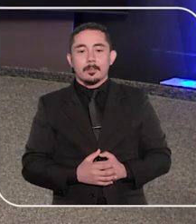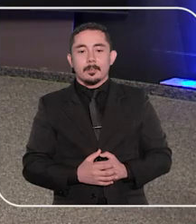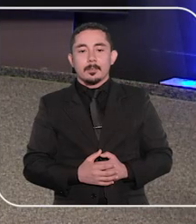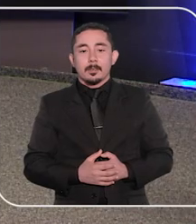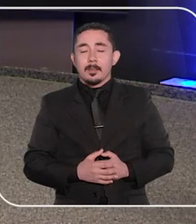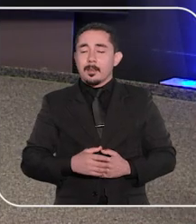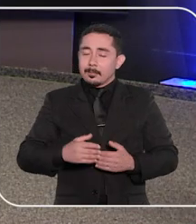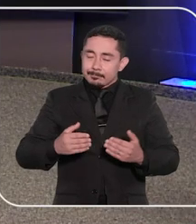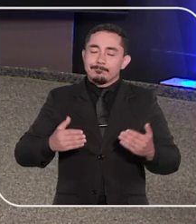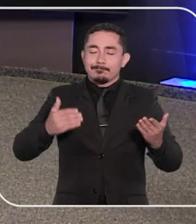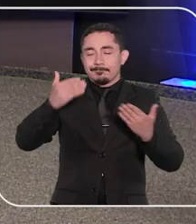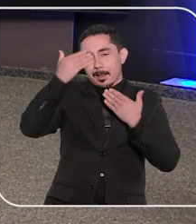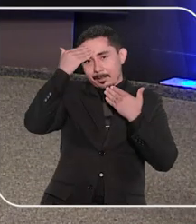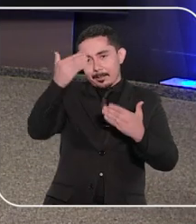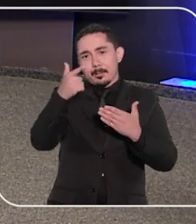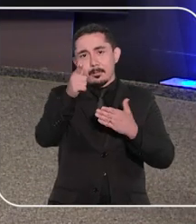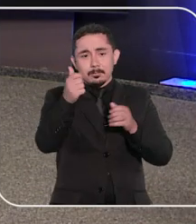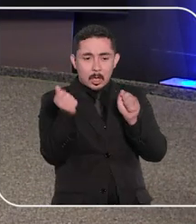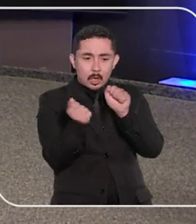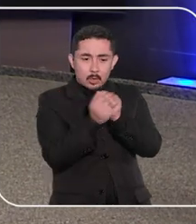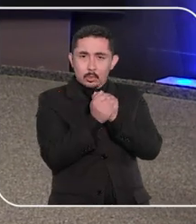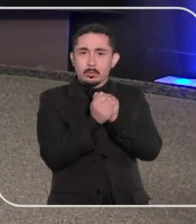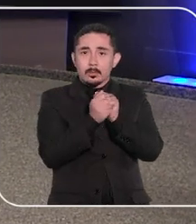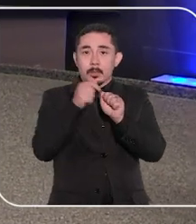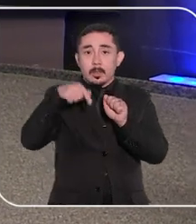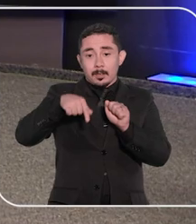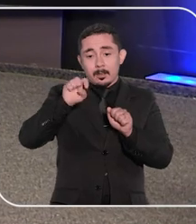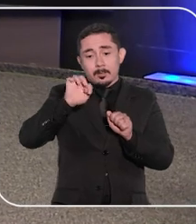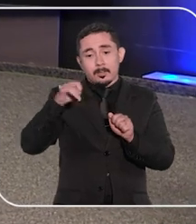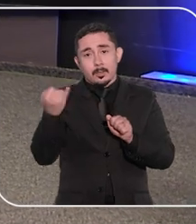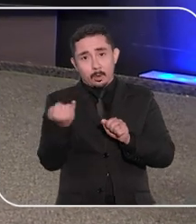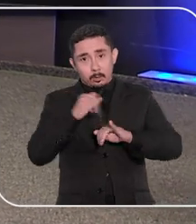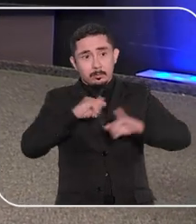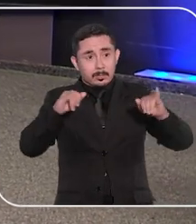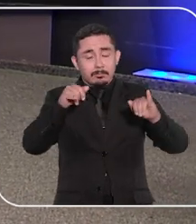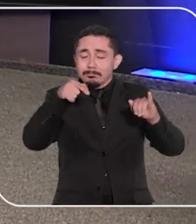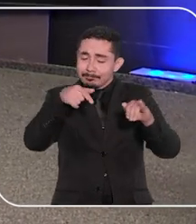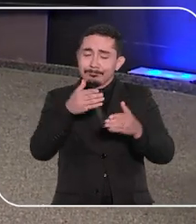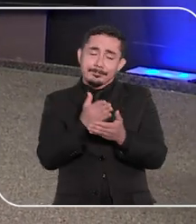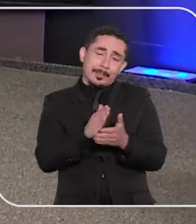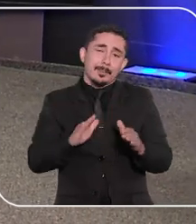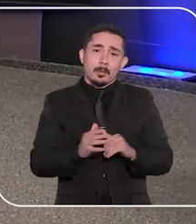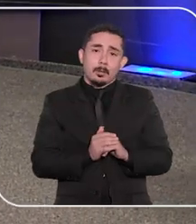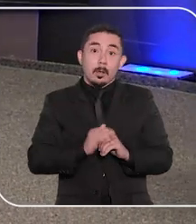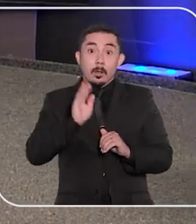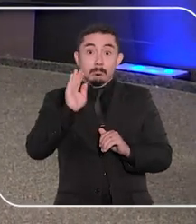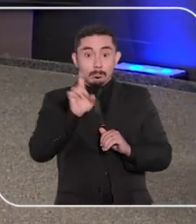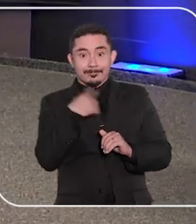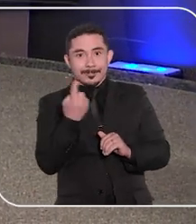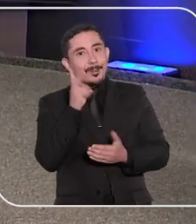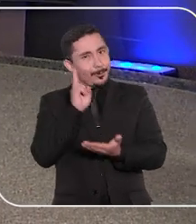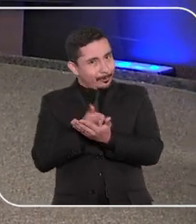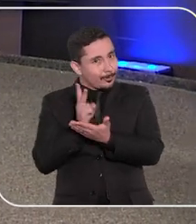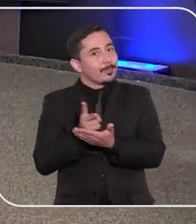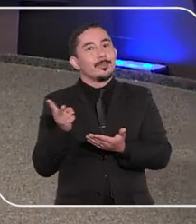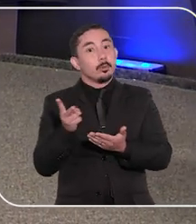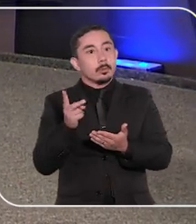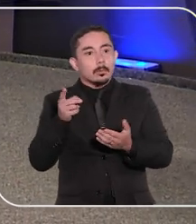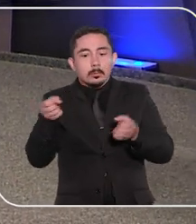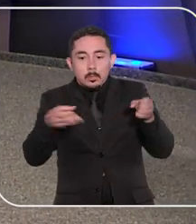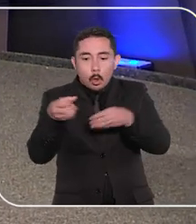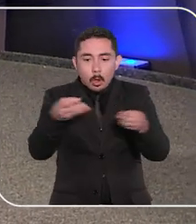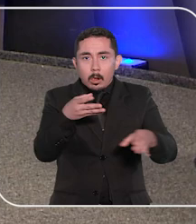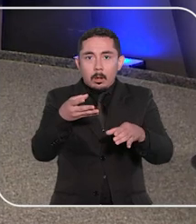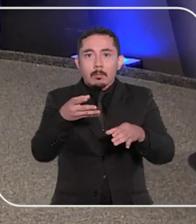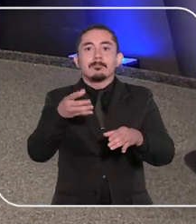e eu quero agradecer a sua companhia o programa STJ Notícias fica por aqui mas a gente continua